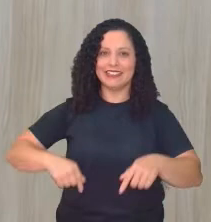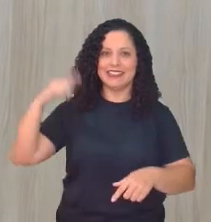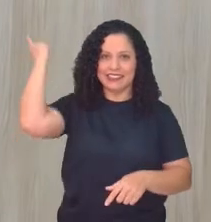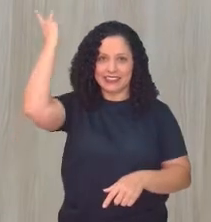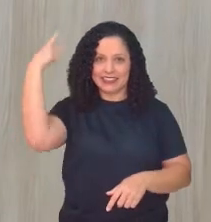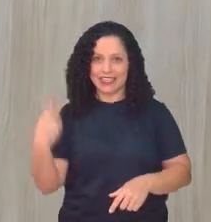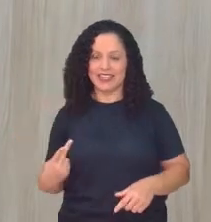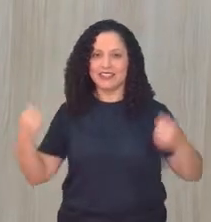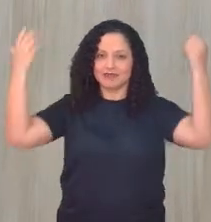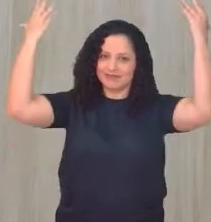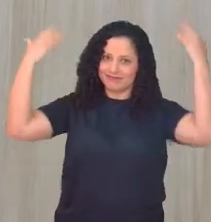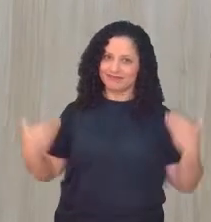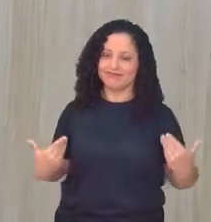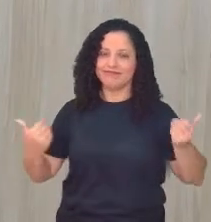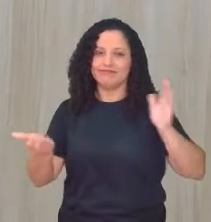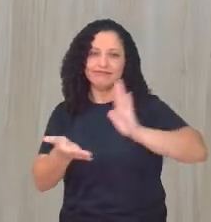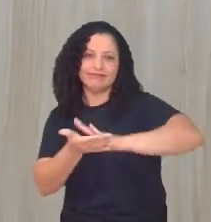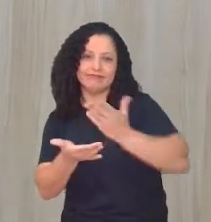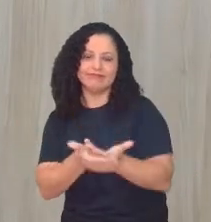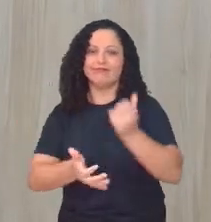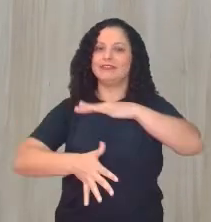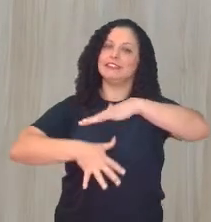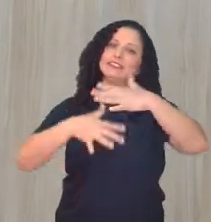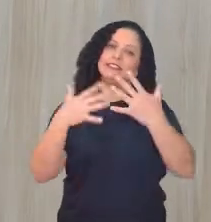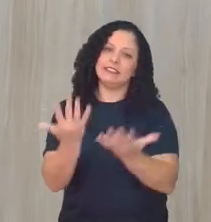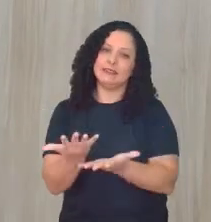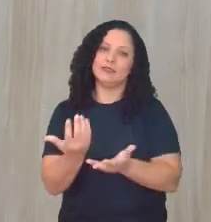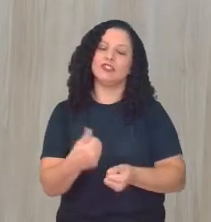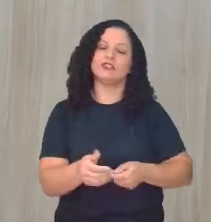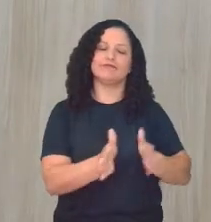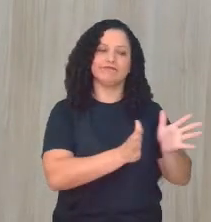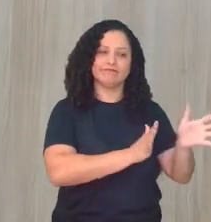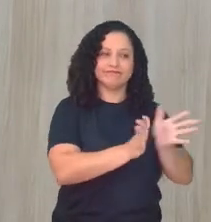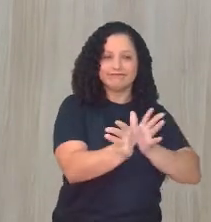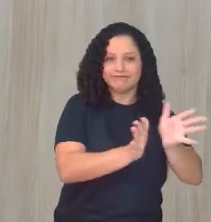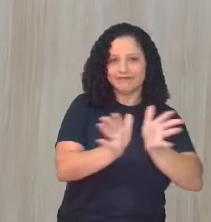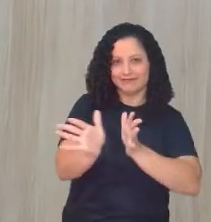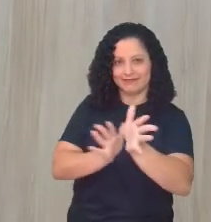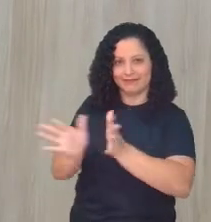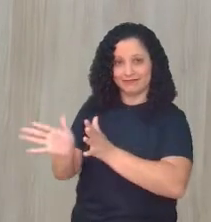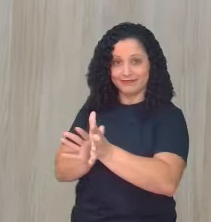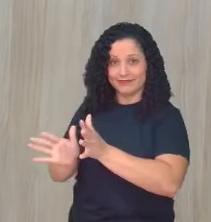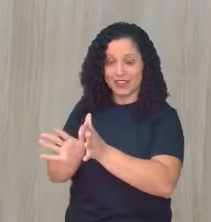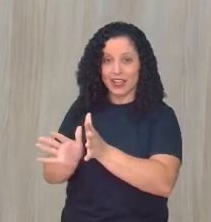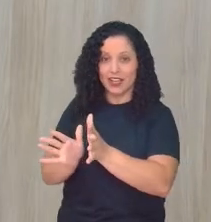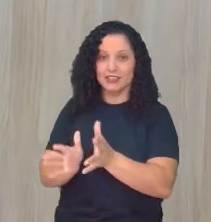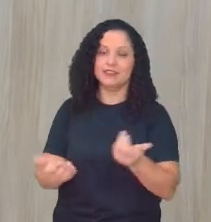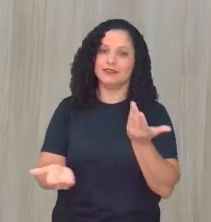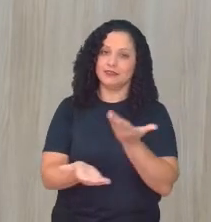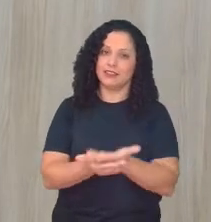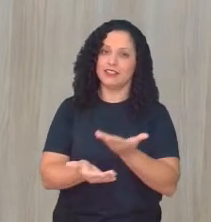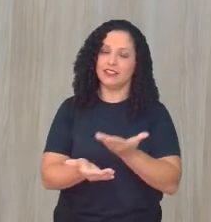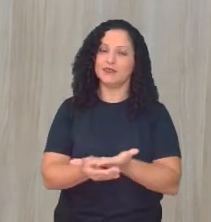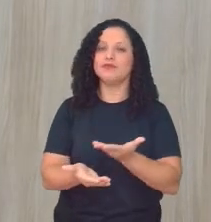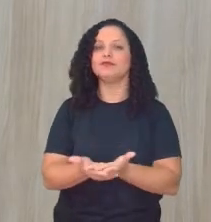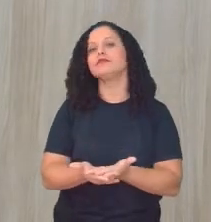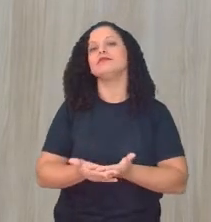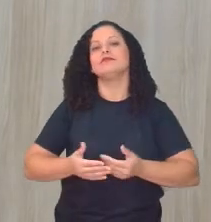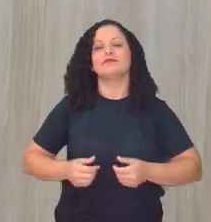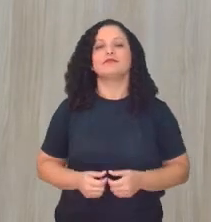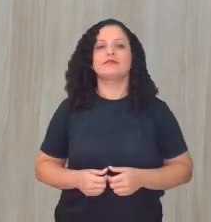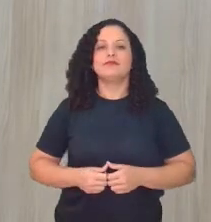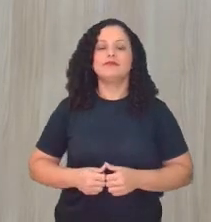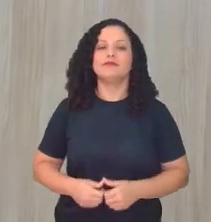fazendo a interpretação para as Libras, deixando nossa aula bem mais acessível.